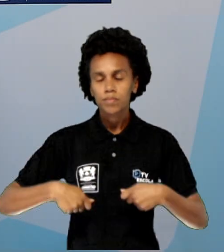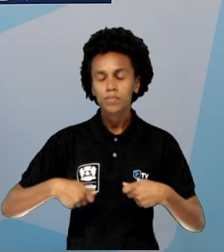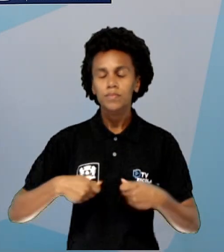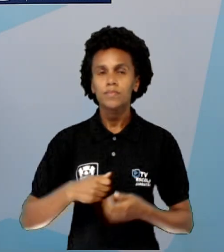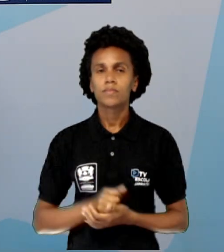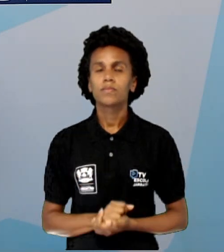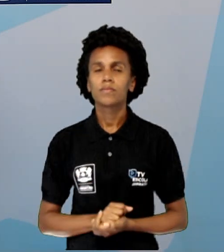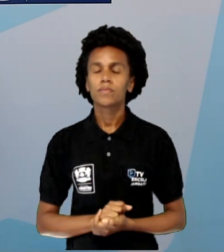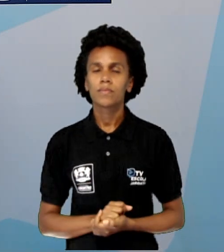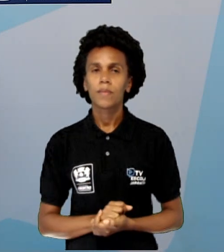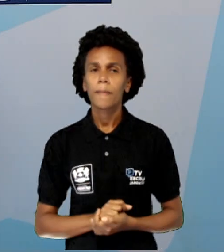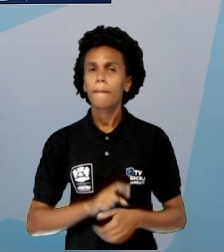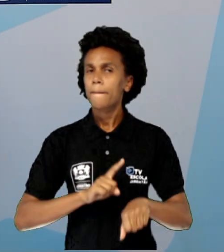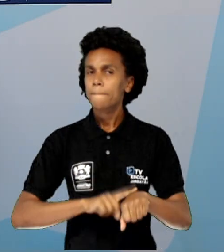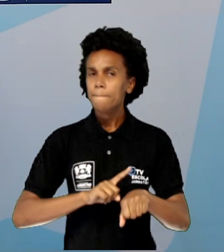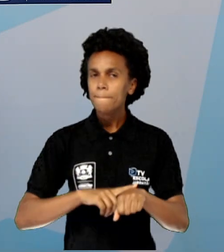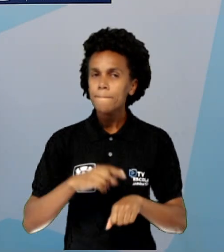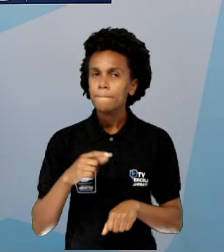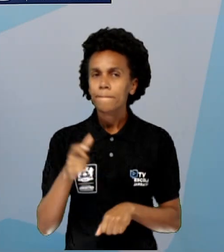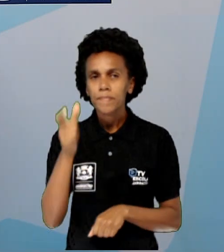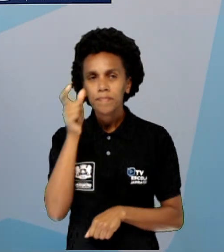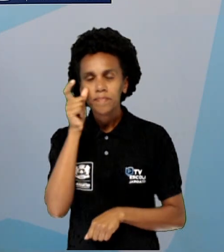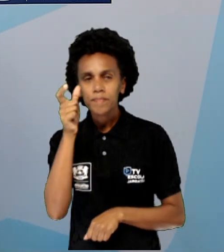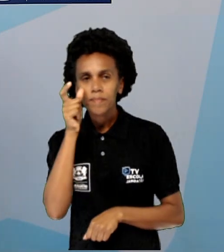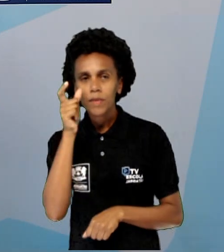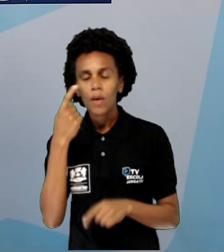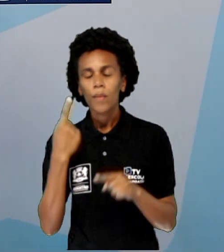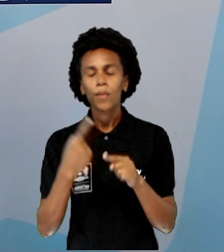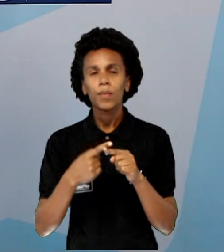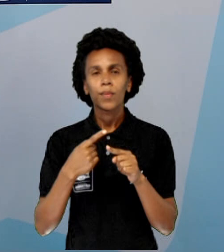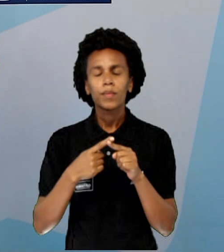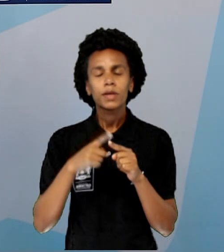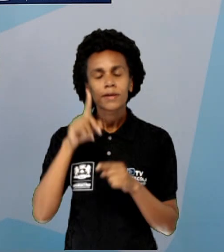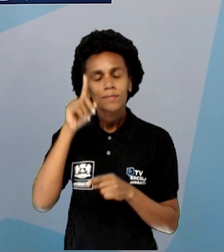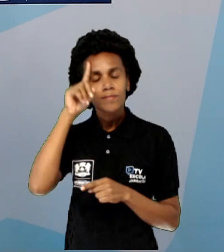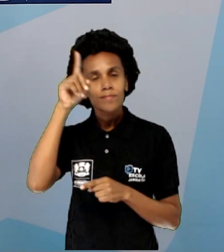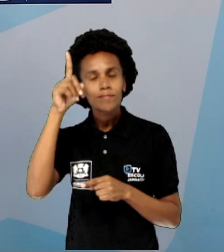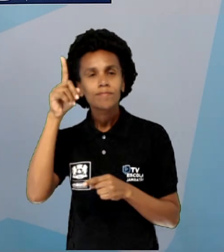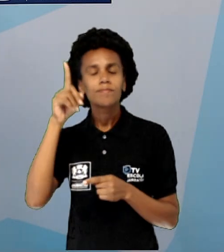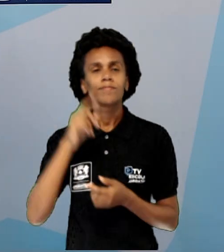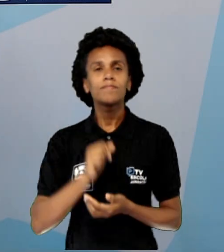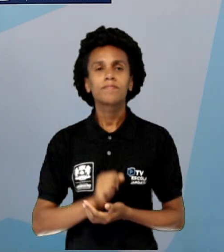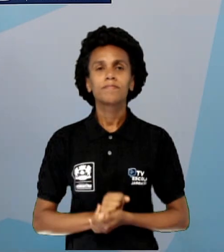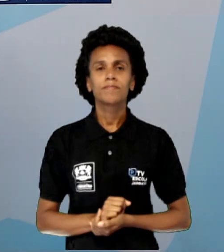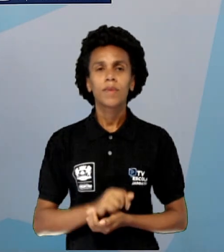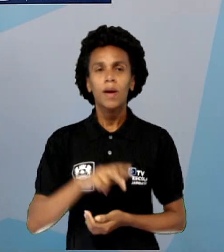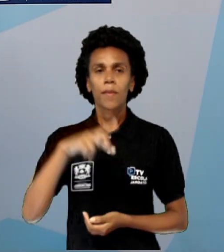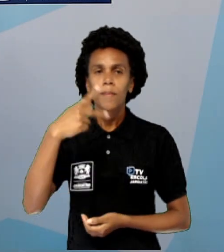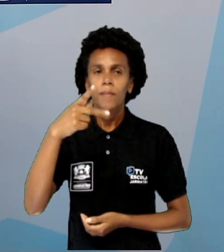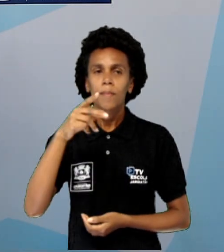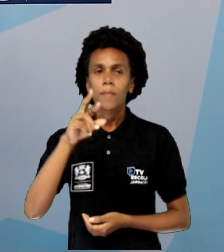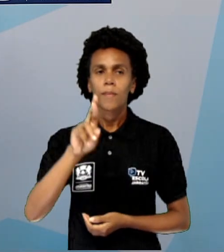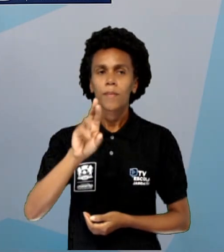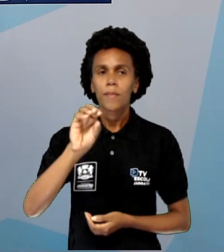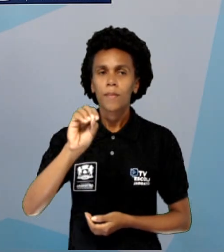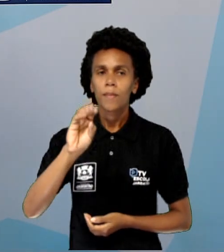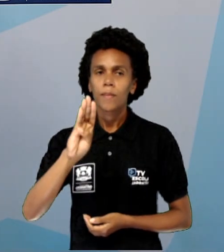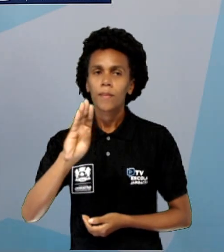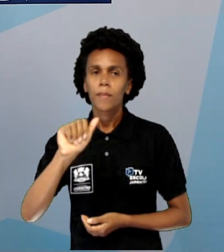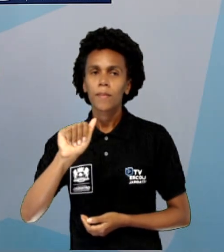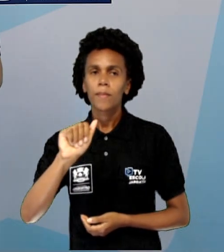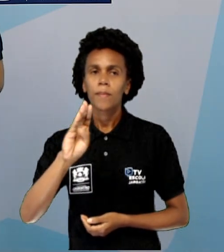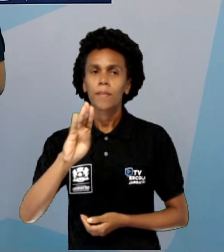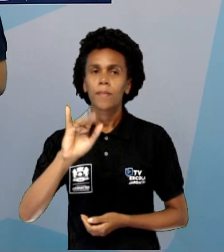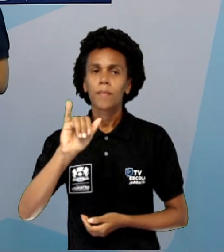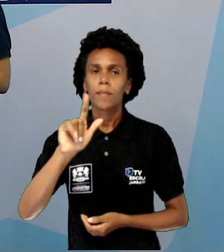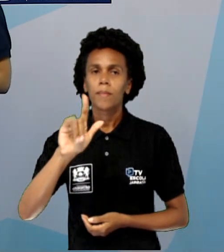momento, ele é bem interessante porque ele vai puxar a ideia da probabilidade, que também é outro conteúdo que a gente vai dar ênfase mais